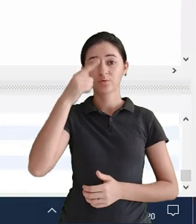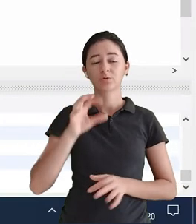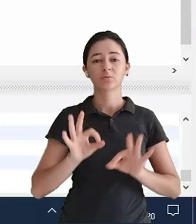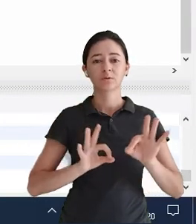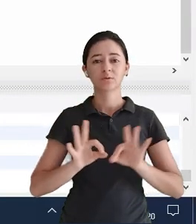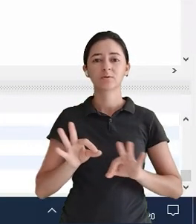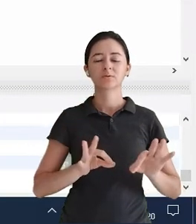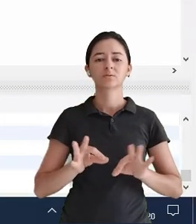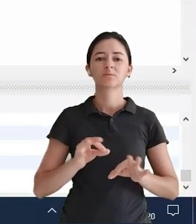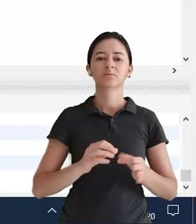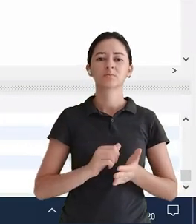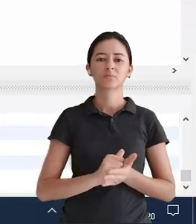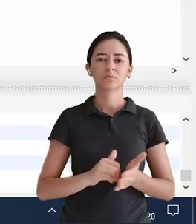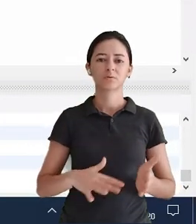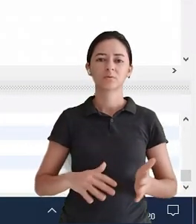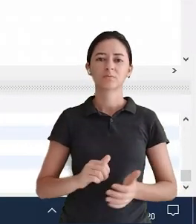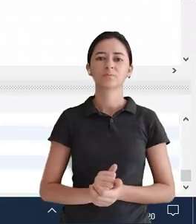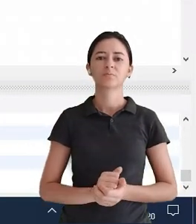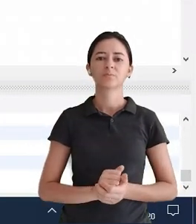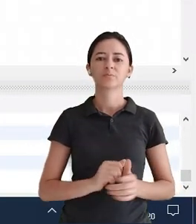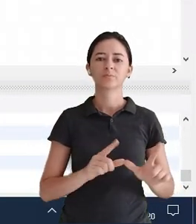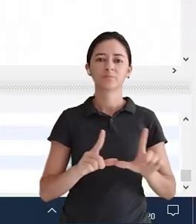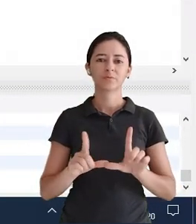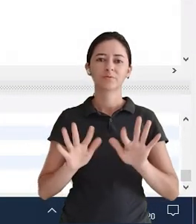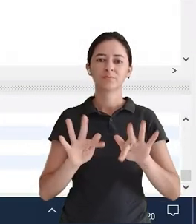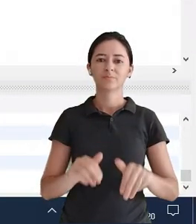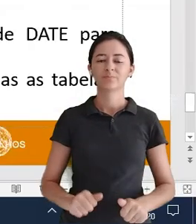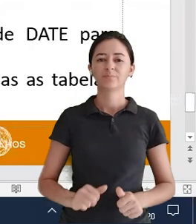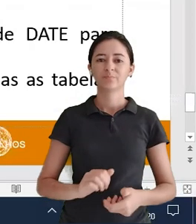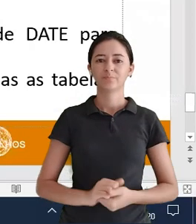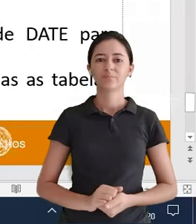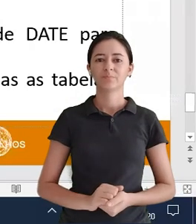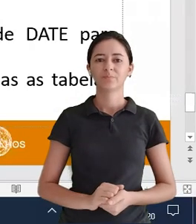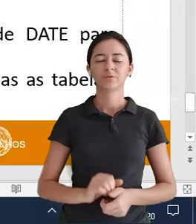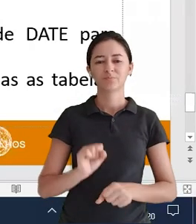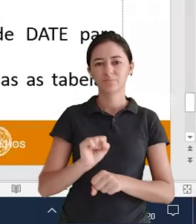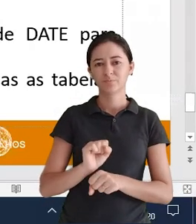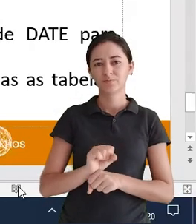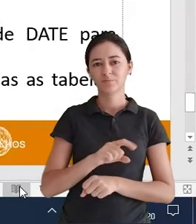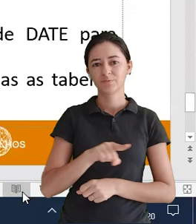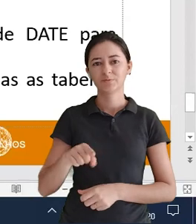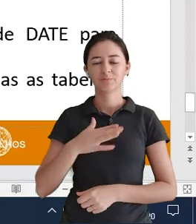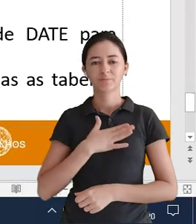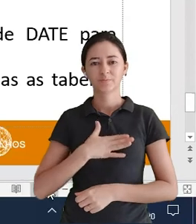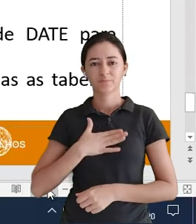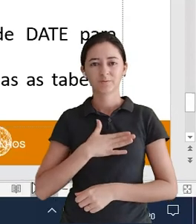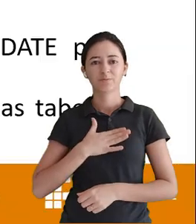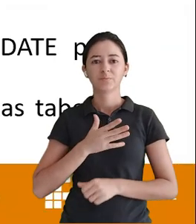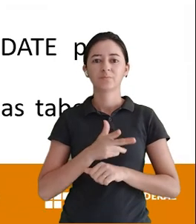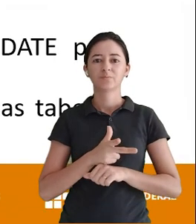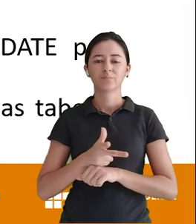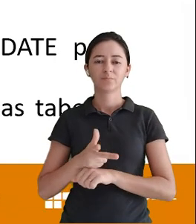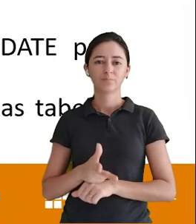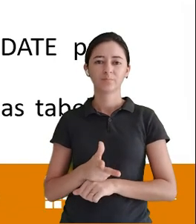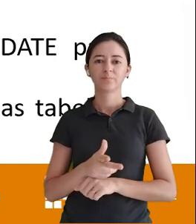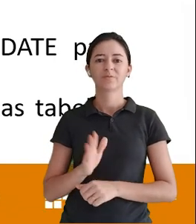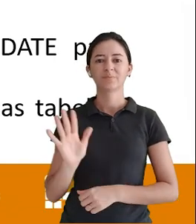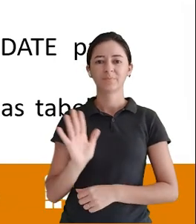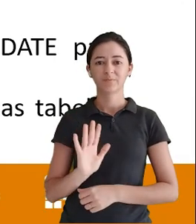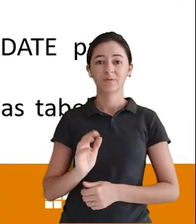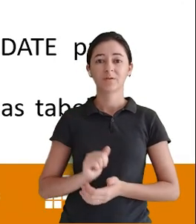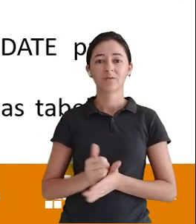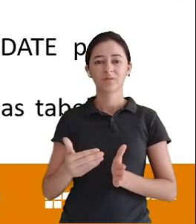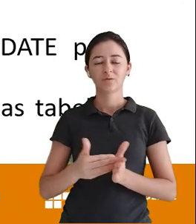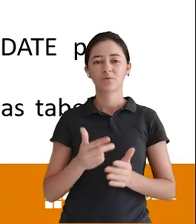lógica Essa seria a correção Dos exercícios No final aí do slide Tá bom? Então Espero que vocês tenham gostado Dessa